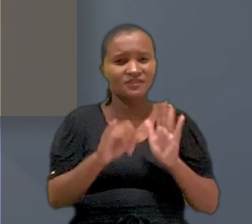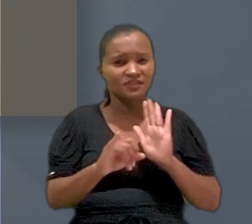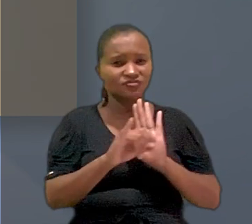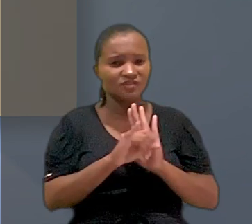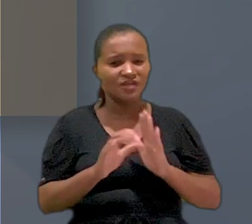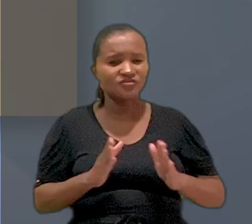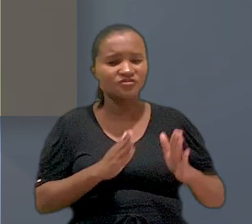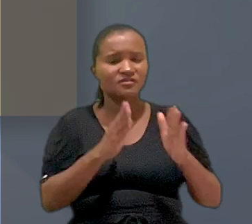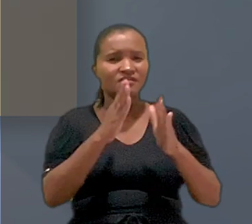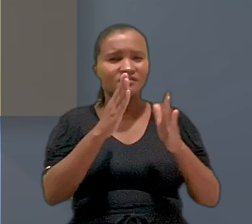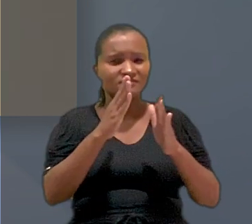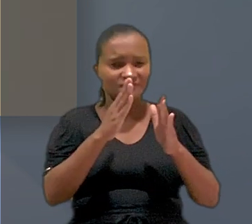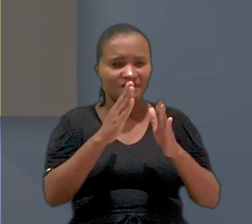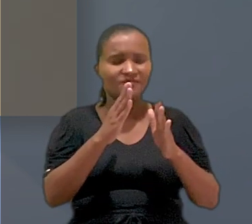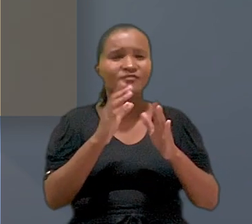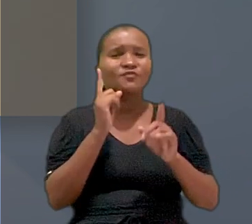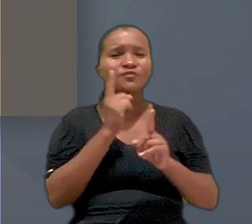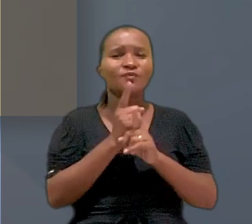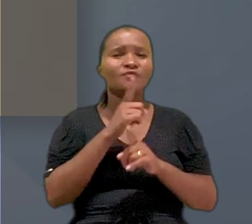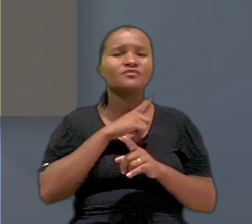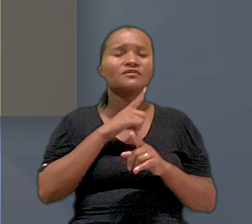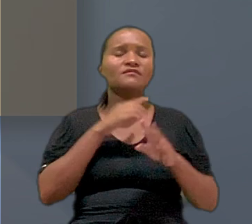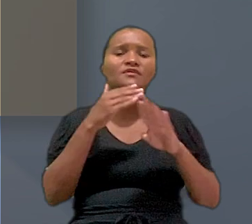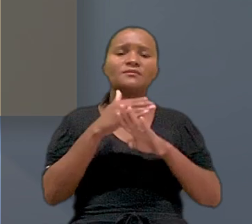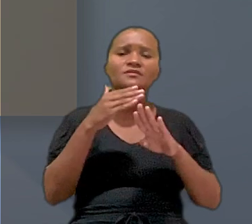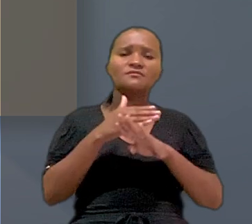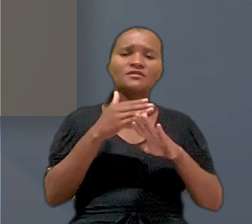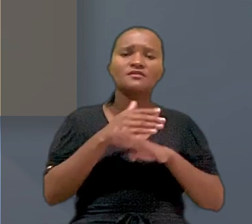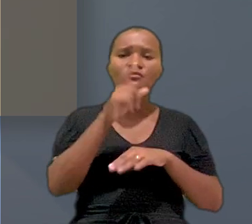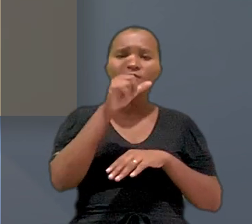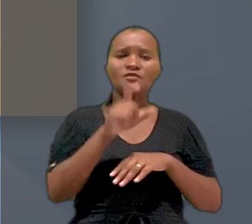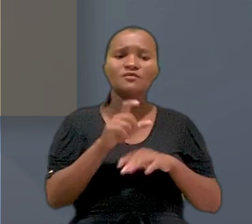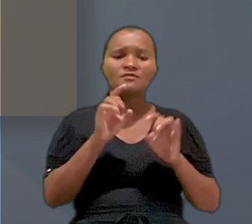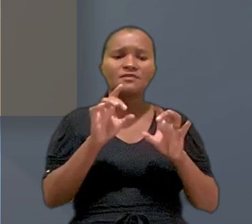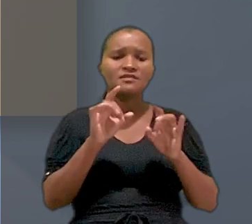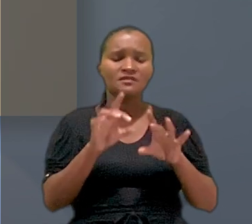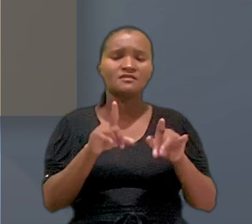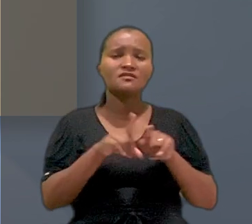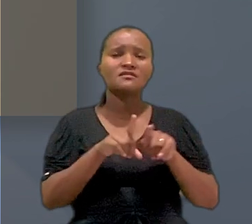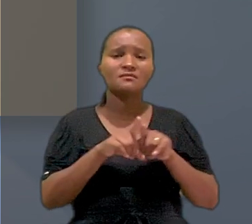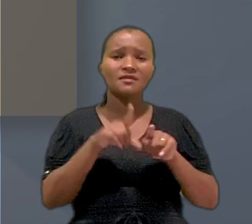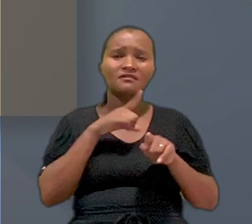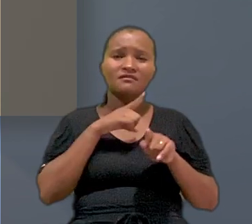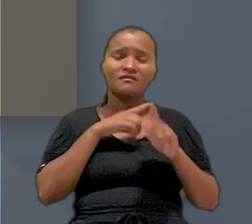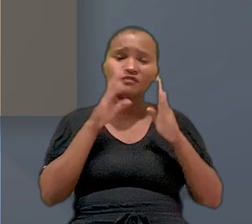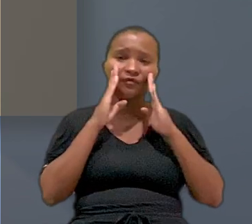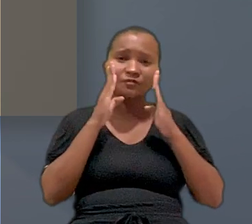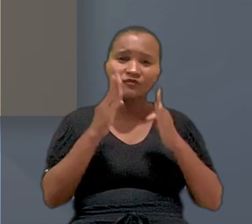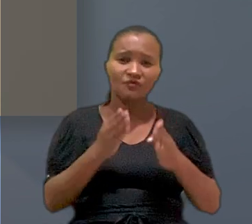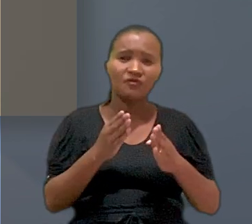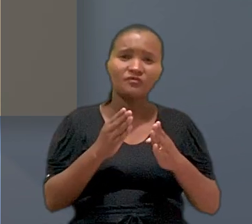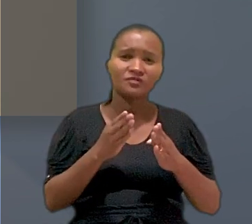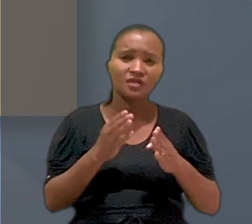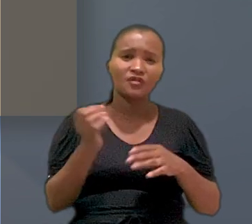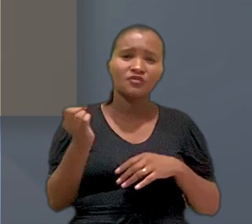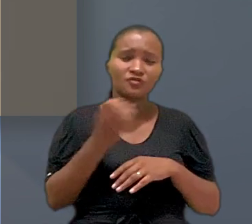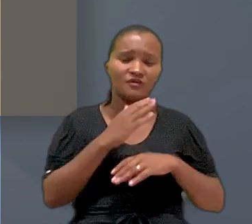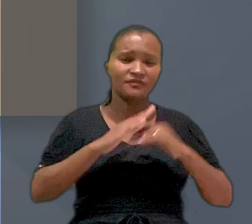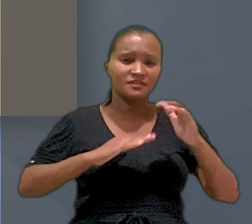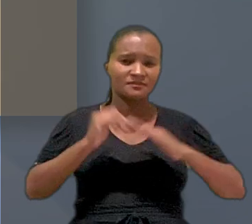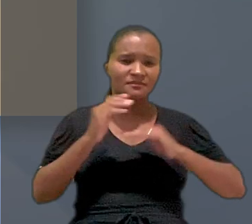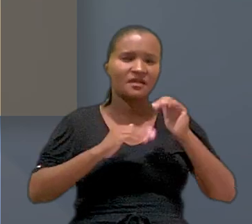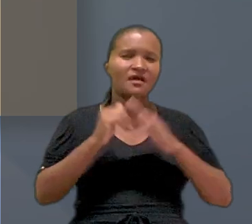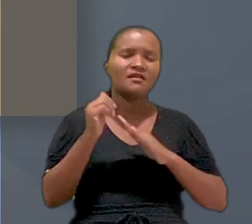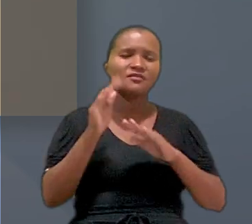Identidade, Estrilhas e Horizontes, o encontro contou com a participação de especialistas e teve como foco a implementação de